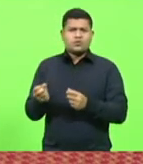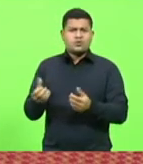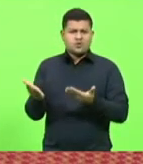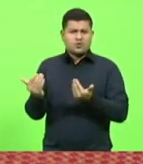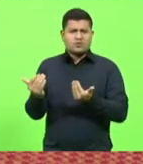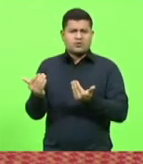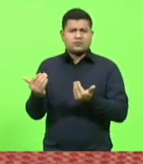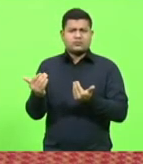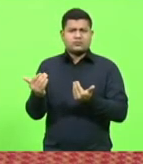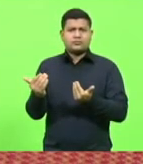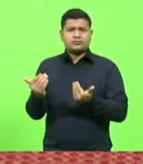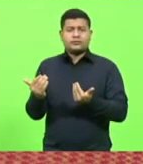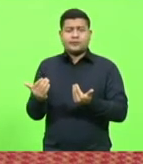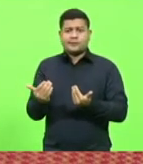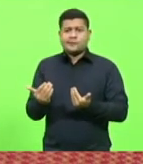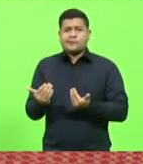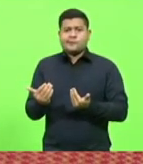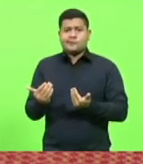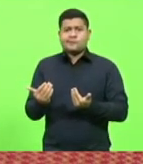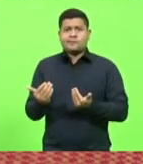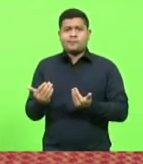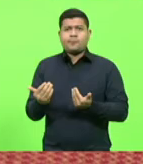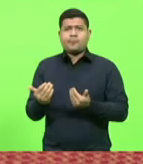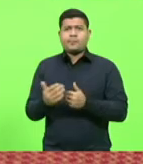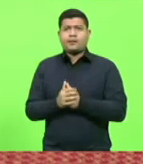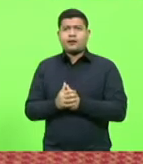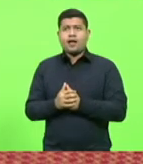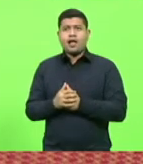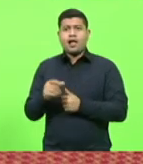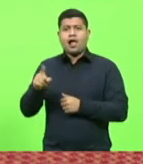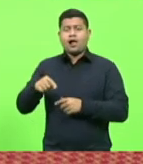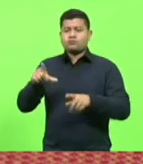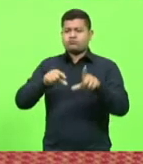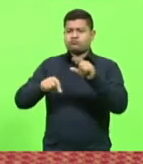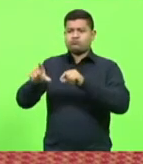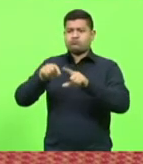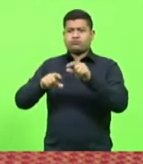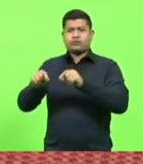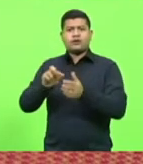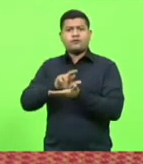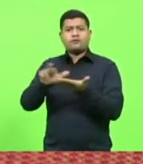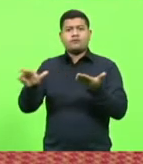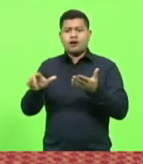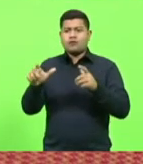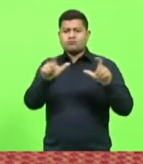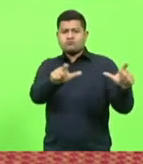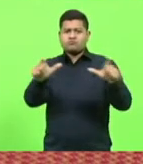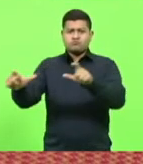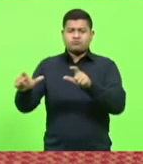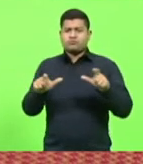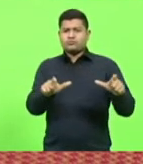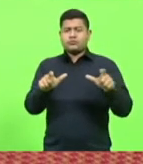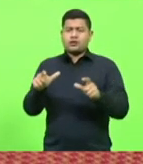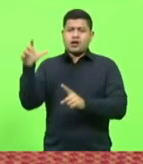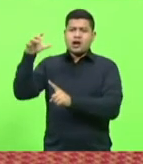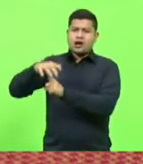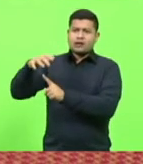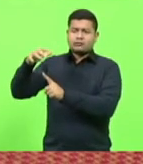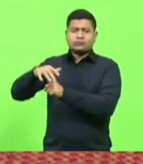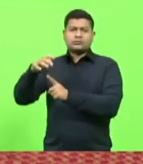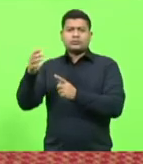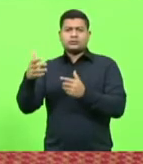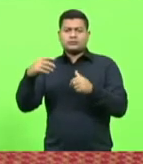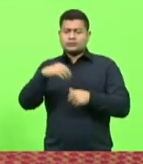são buscados, são selecionados em vários locais, Santa Catarina, Paraná, Rio Grande do Sul,